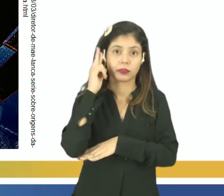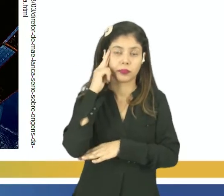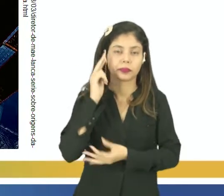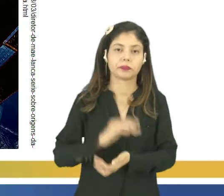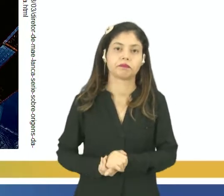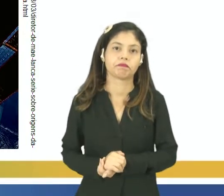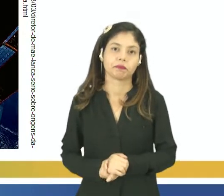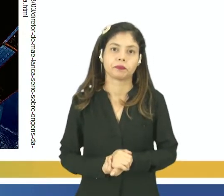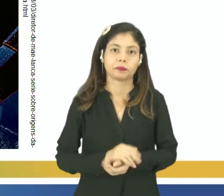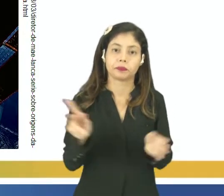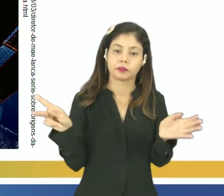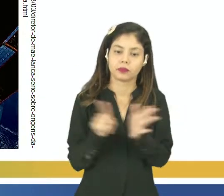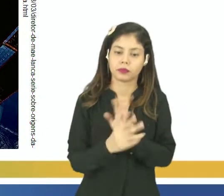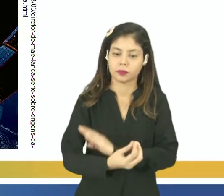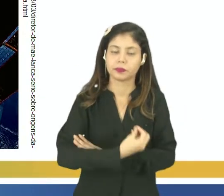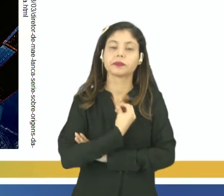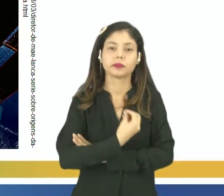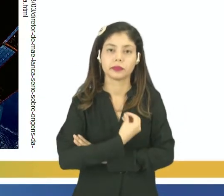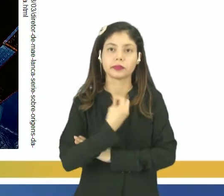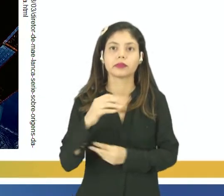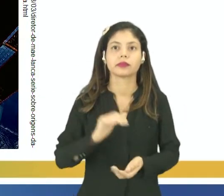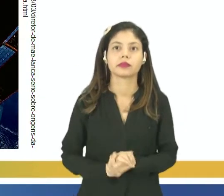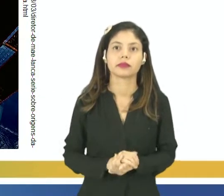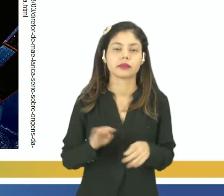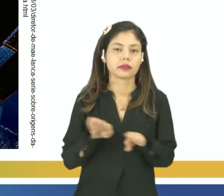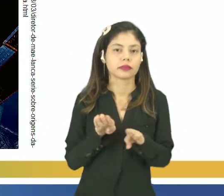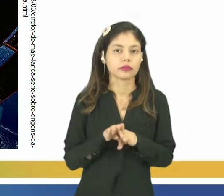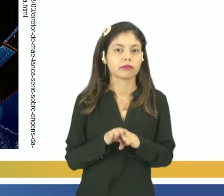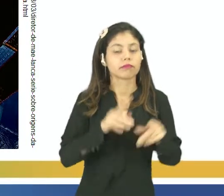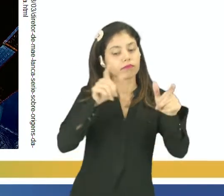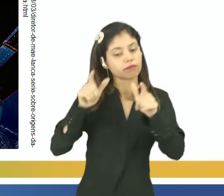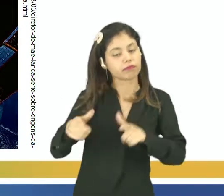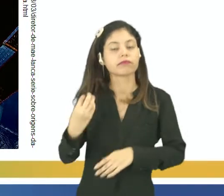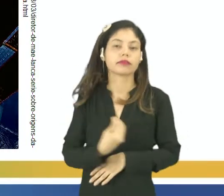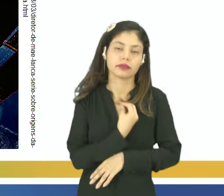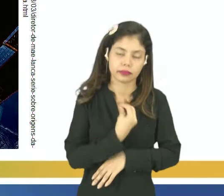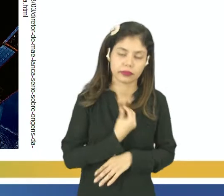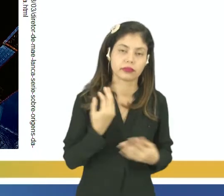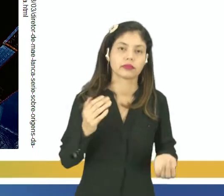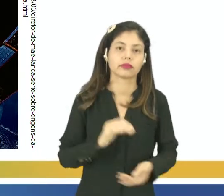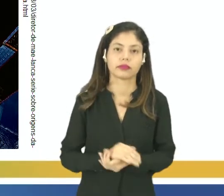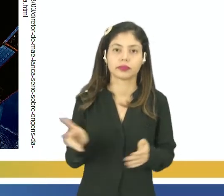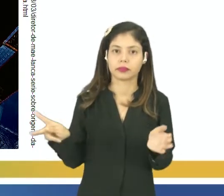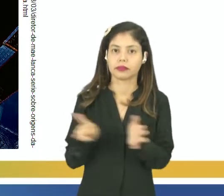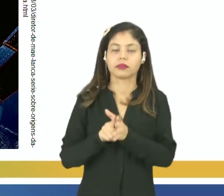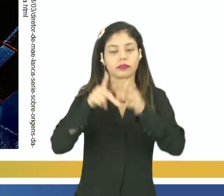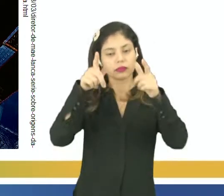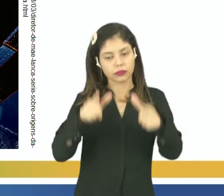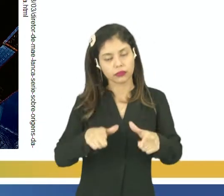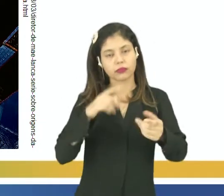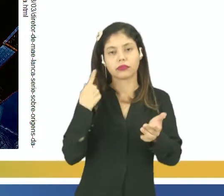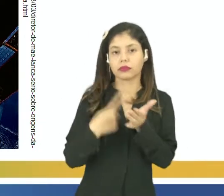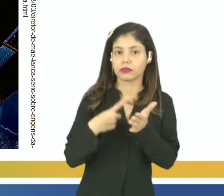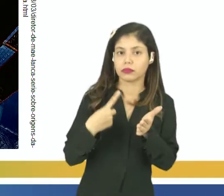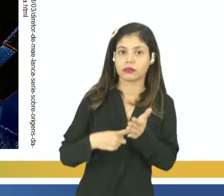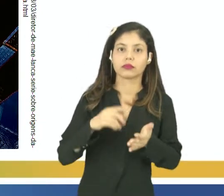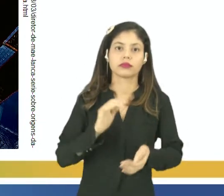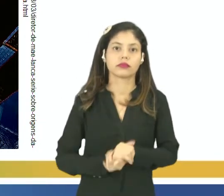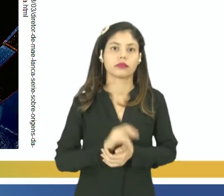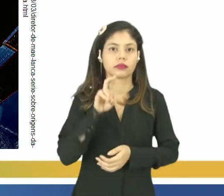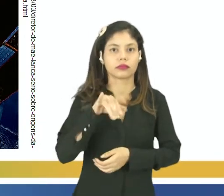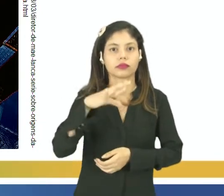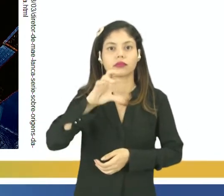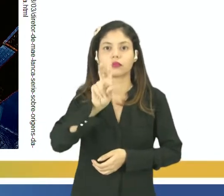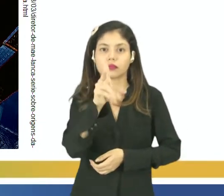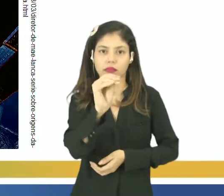entre os organismos vivos e o ambiente onde eles estão localizados, né? O seu habitat, de acordo com o seu nicho também,